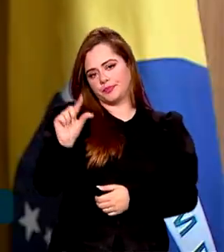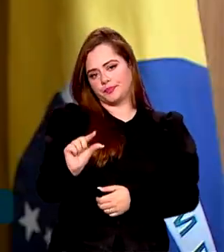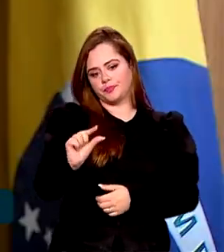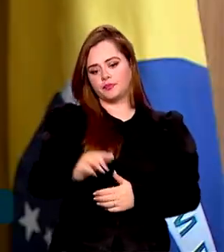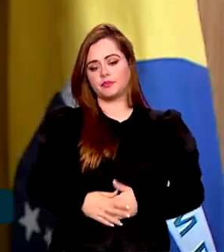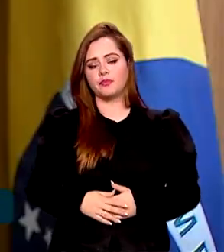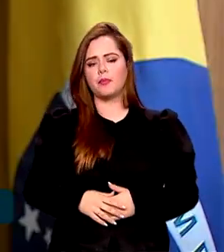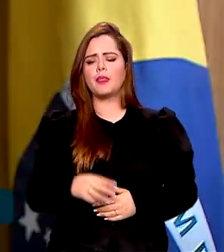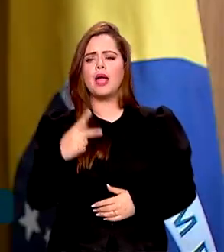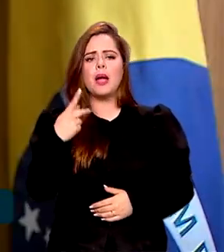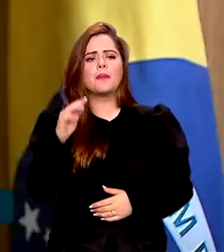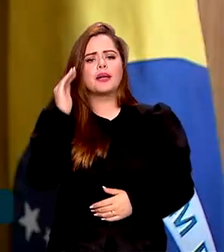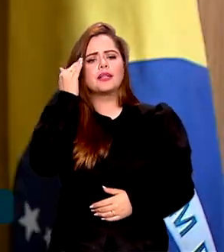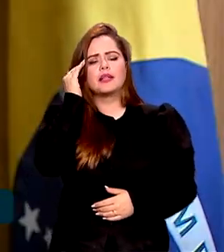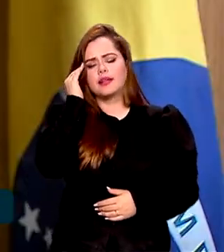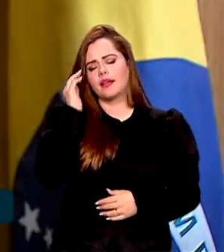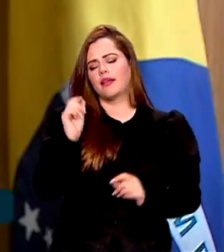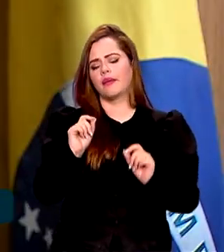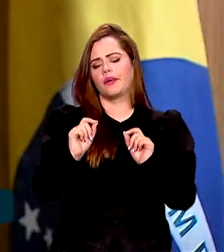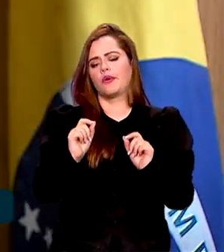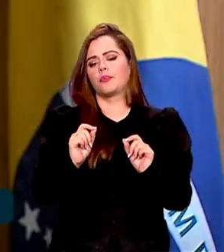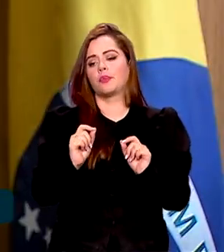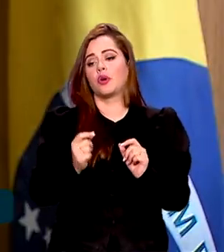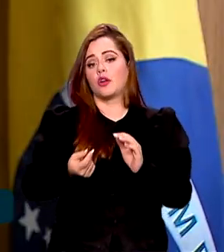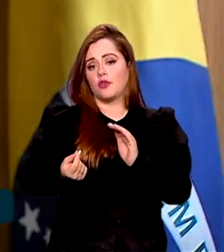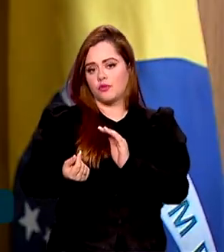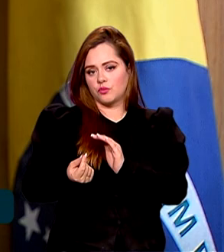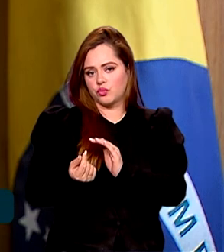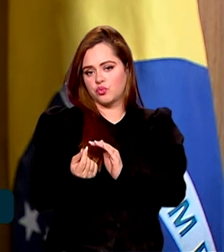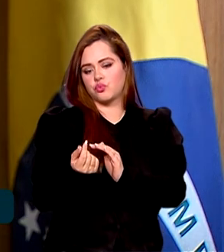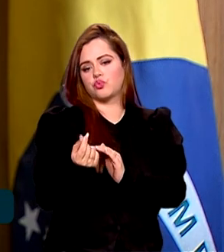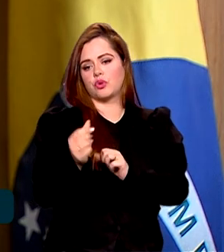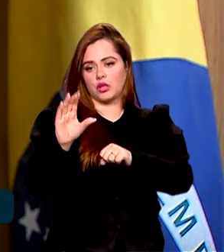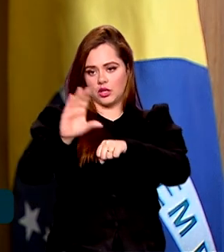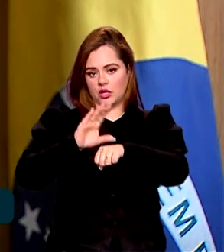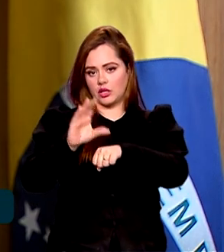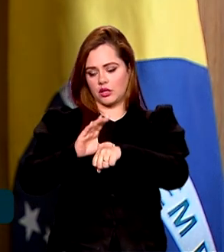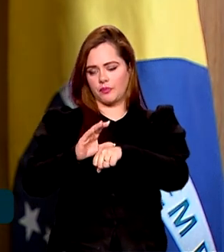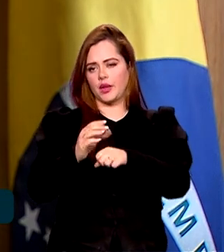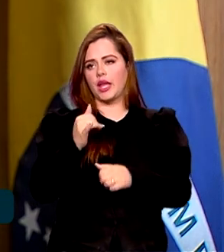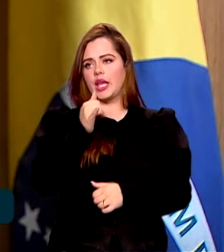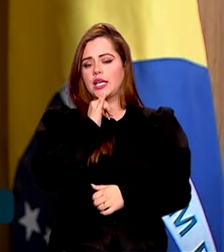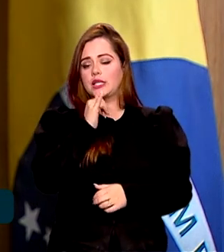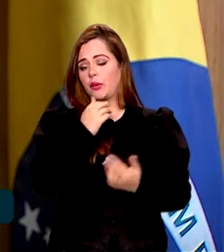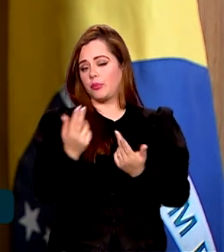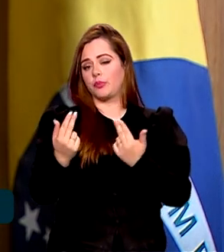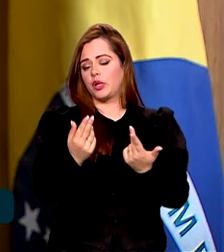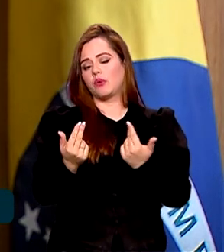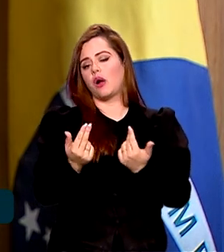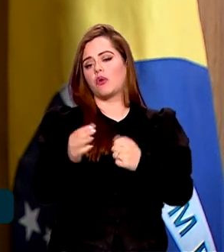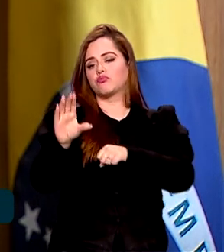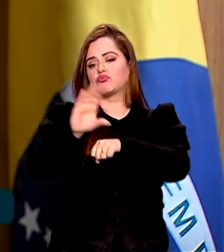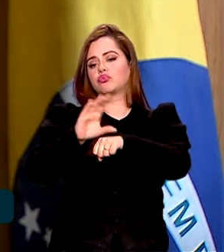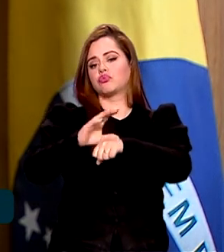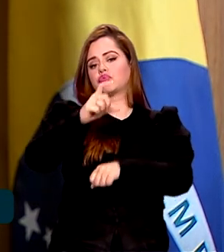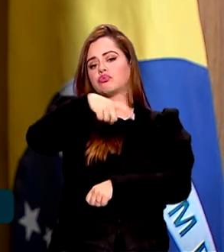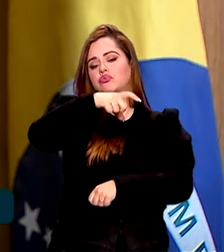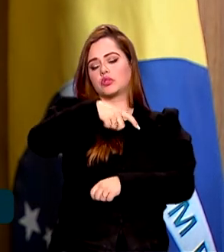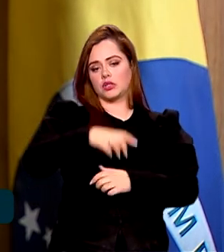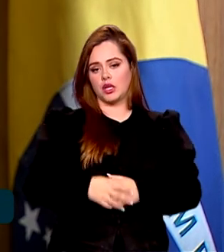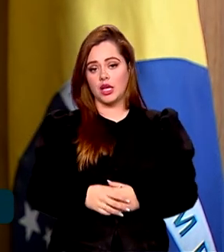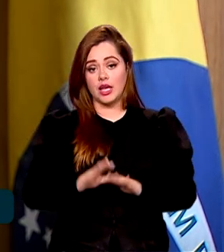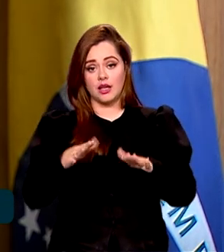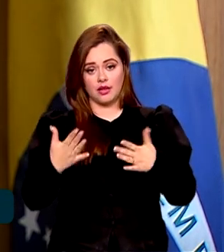pessoas entenderem, como se ela estivesse fazendo o financiamento via o rotativo do cartão de crédito ou cheque especial, enquanto ela poderia,